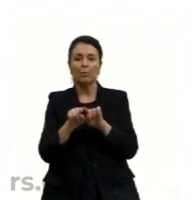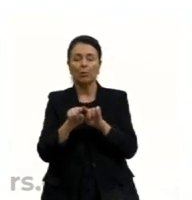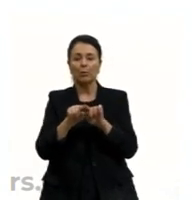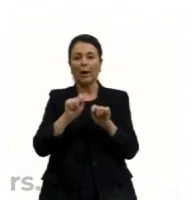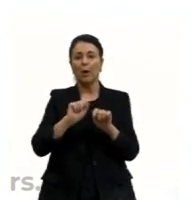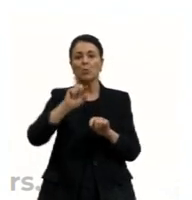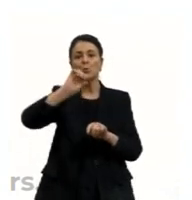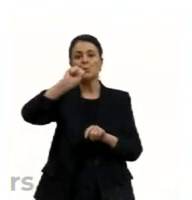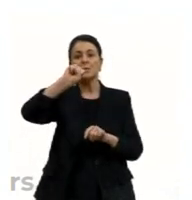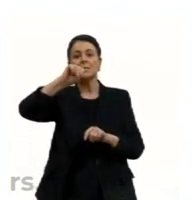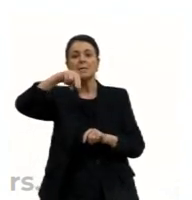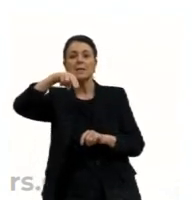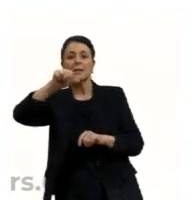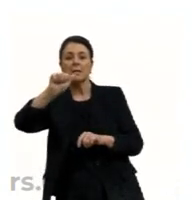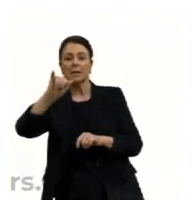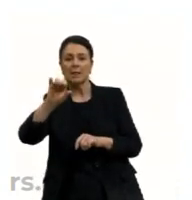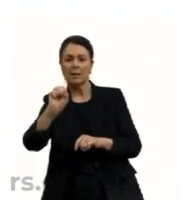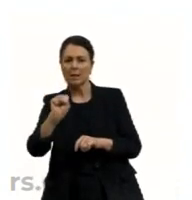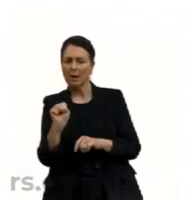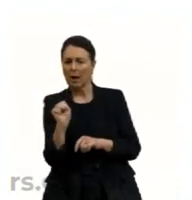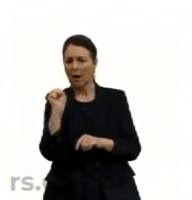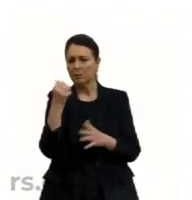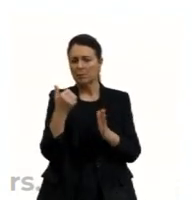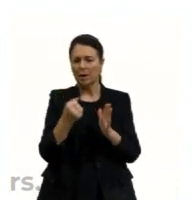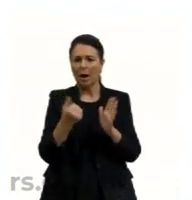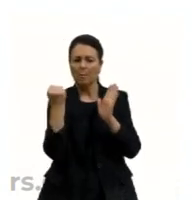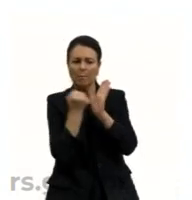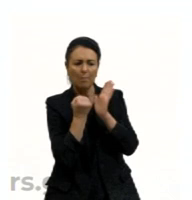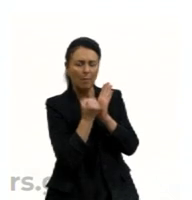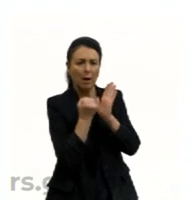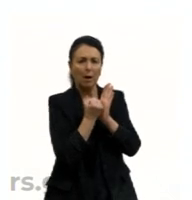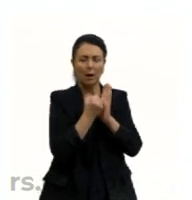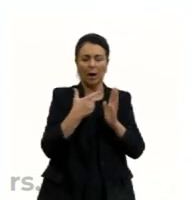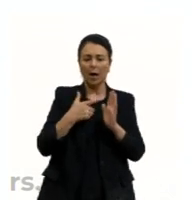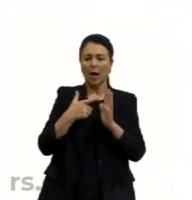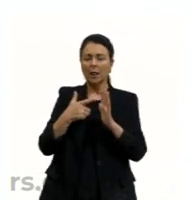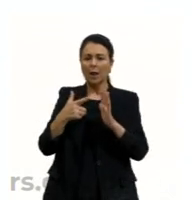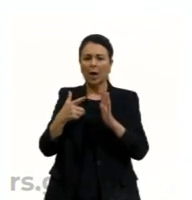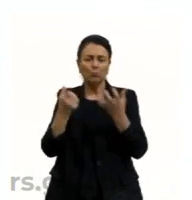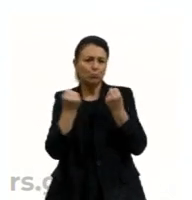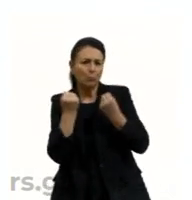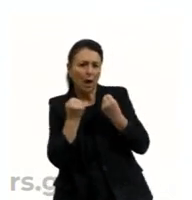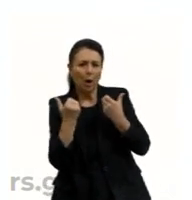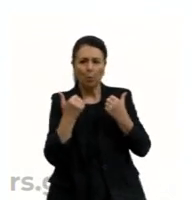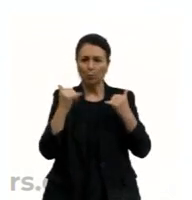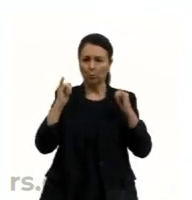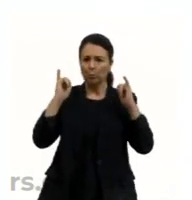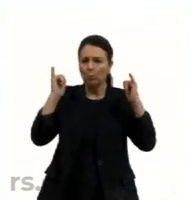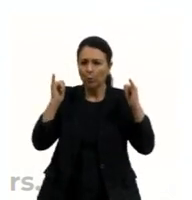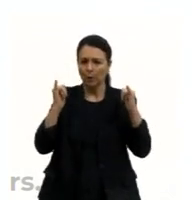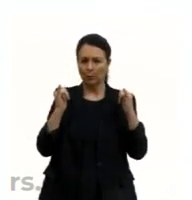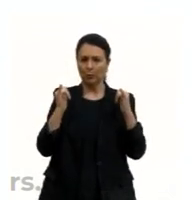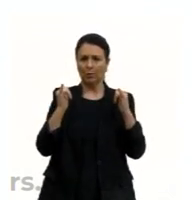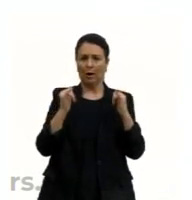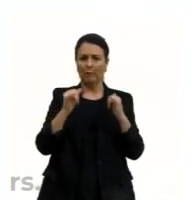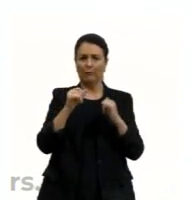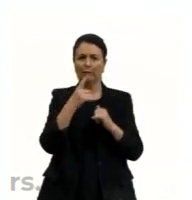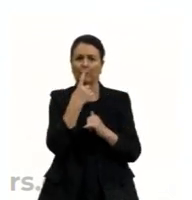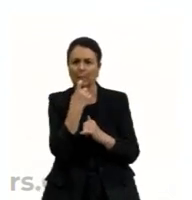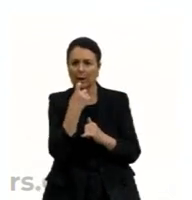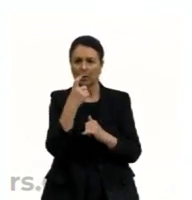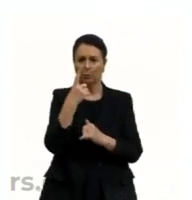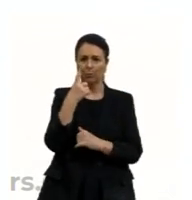paramos no sinal de trânsito, se estiver vermelho nós paramos, se estiver verde nós passamos, mas dificilmente, e eu falo até isso por mim,